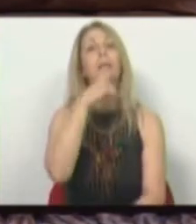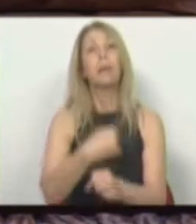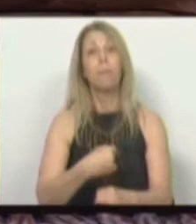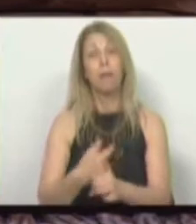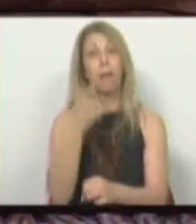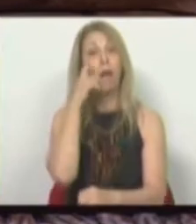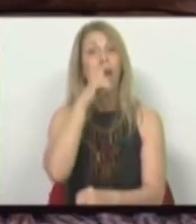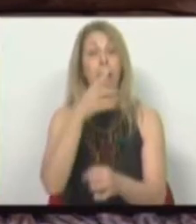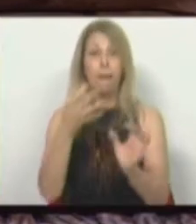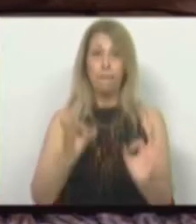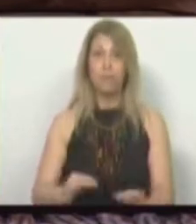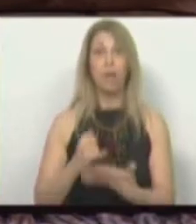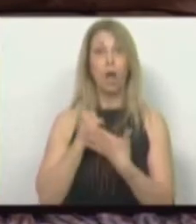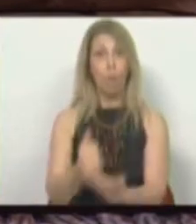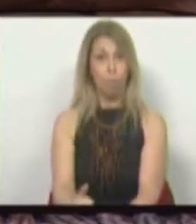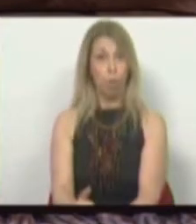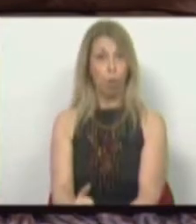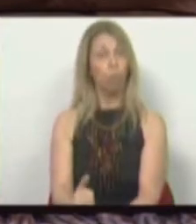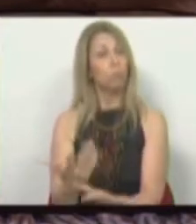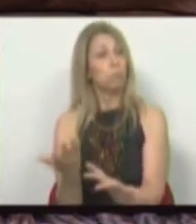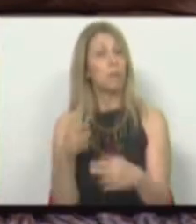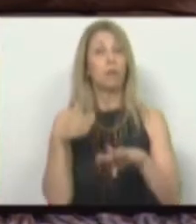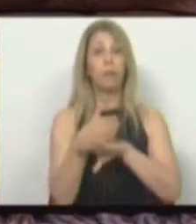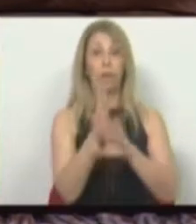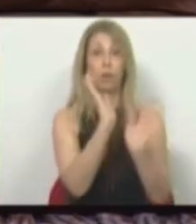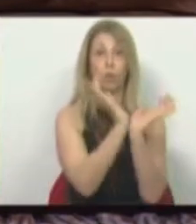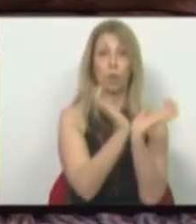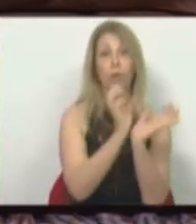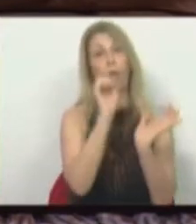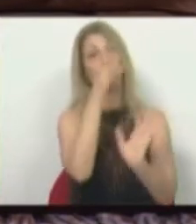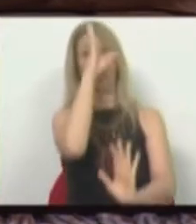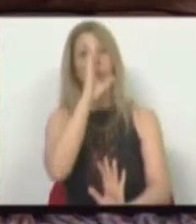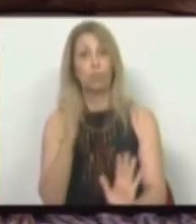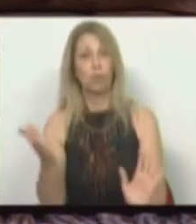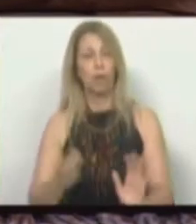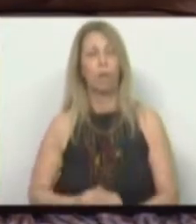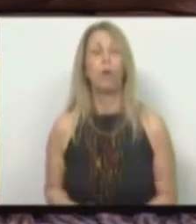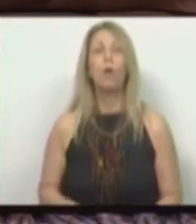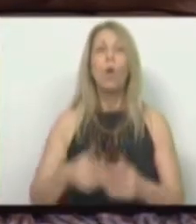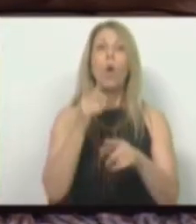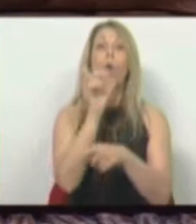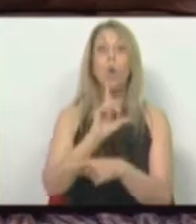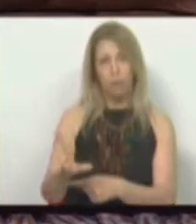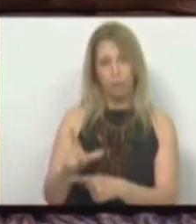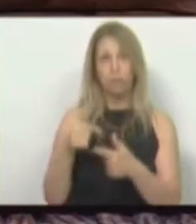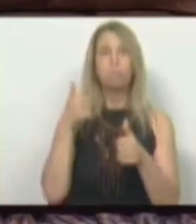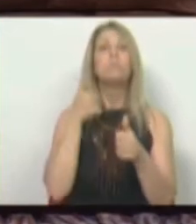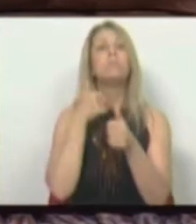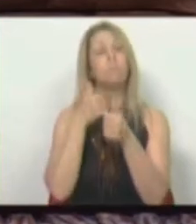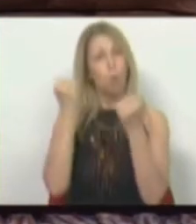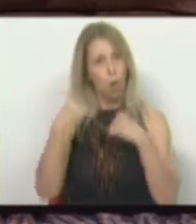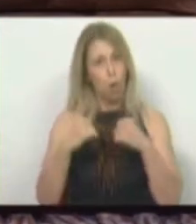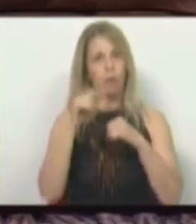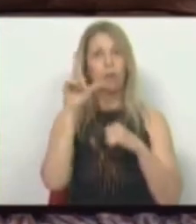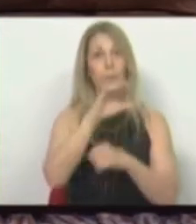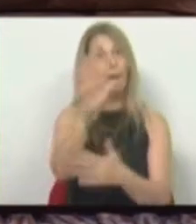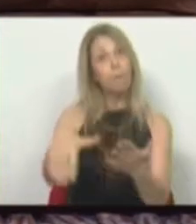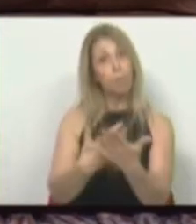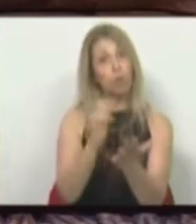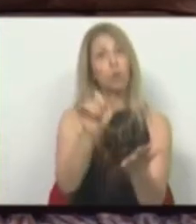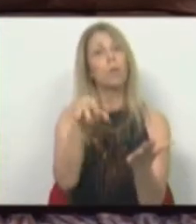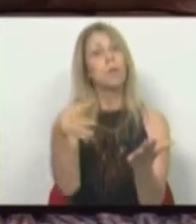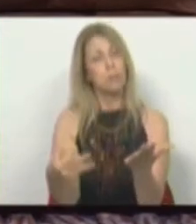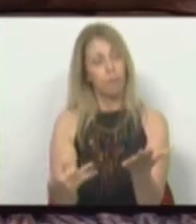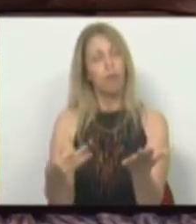precisa de ser apoiado pela segurança social ou pelo Estado. O LIVRE acompanhará também propostas do Partido Comunista